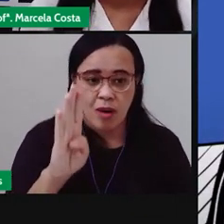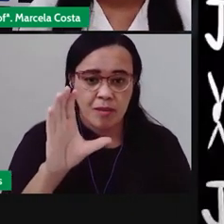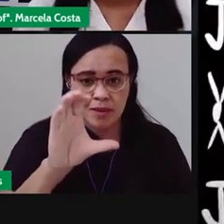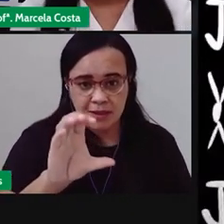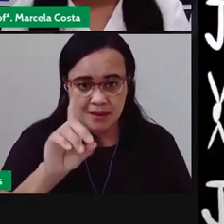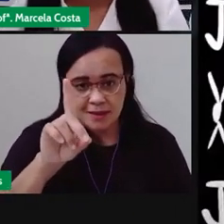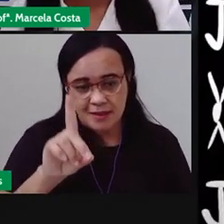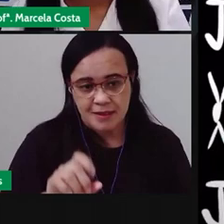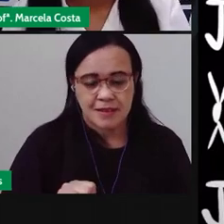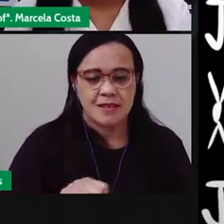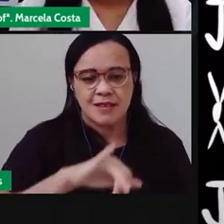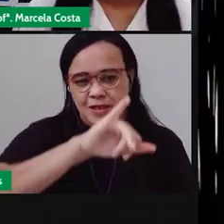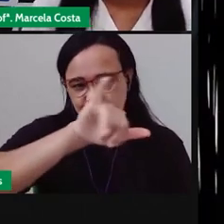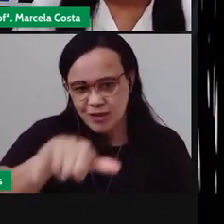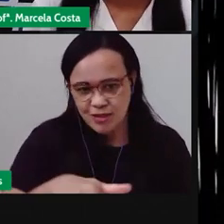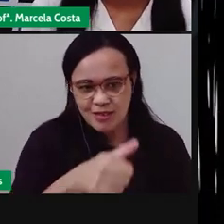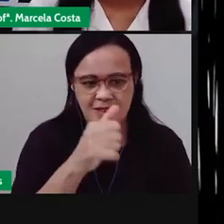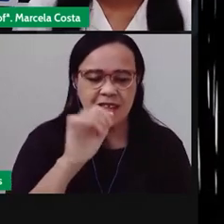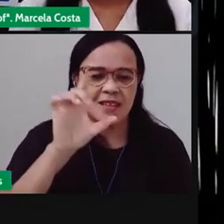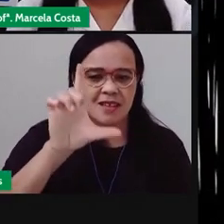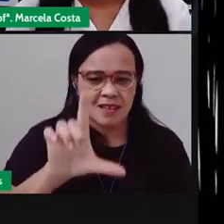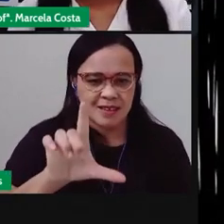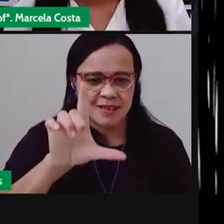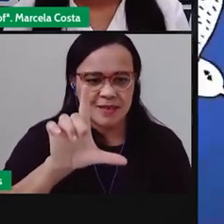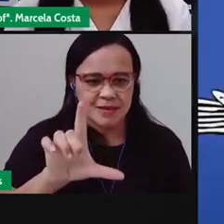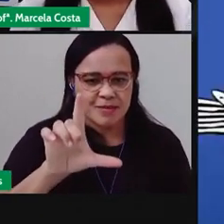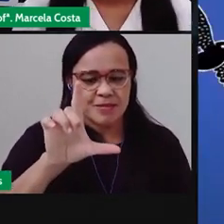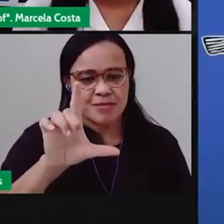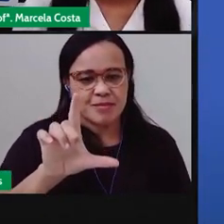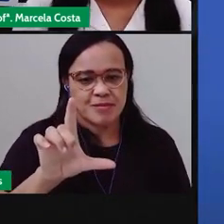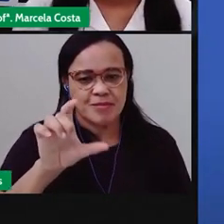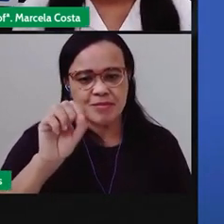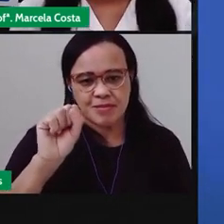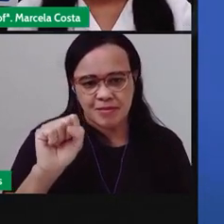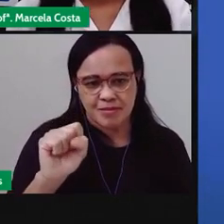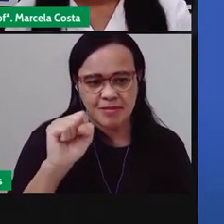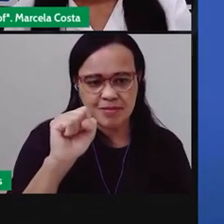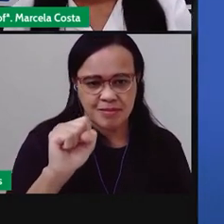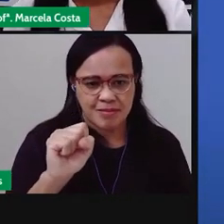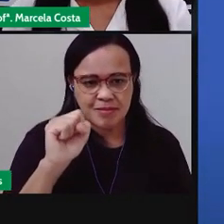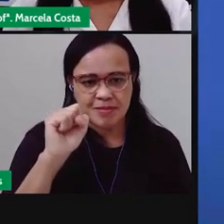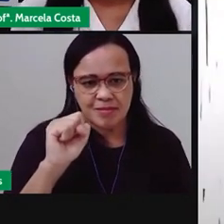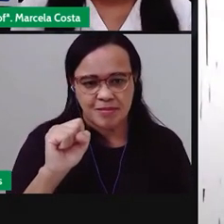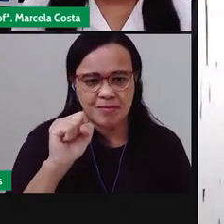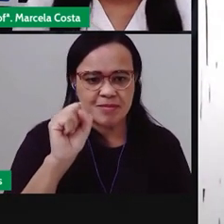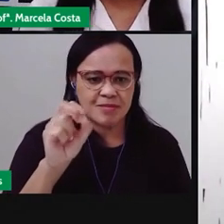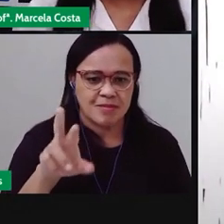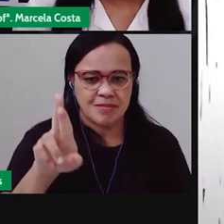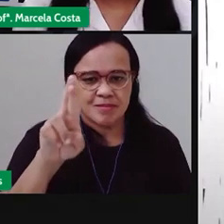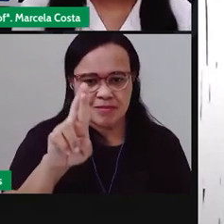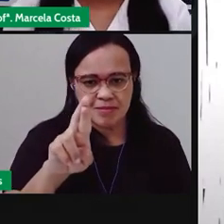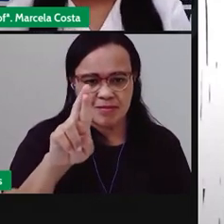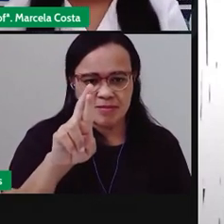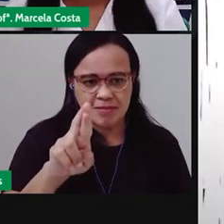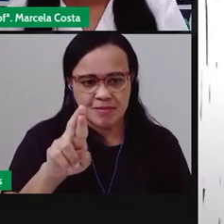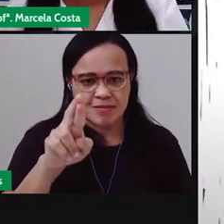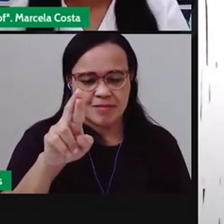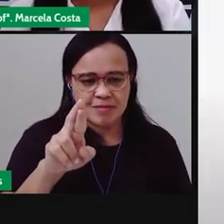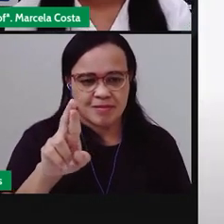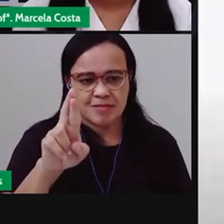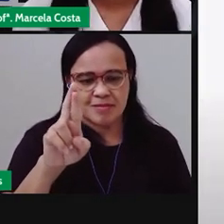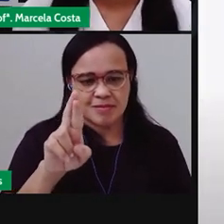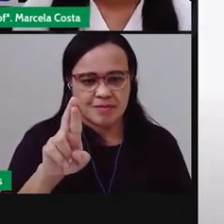o J é G, o L é Lê, o SS mais o R, tem nome de Rê.